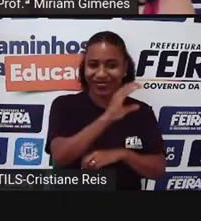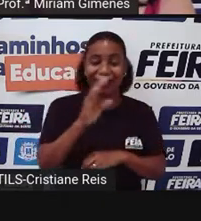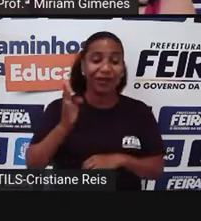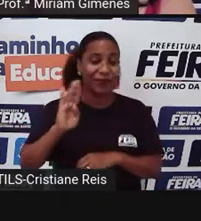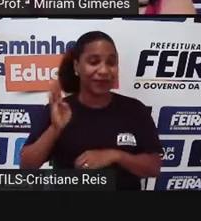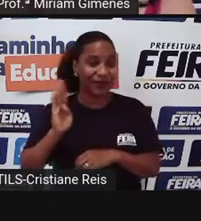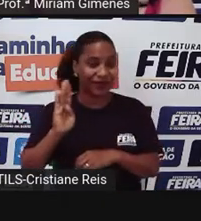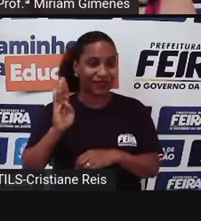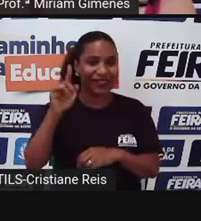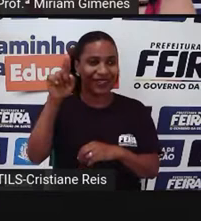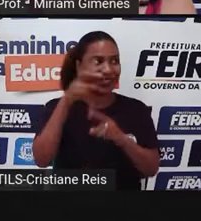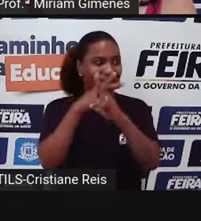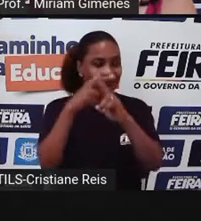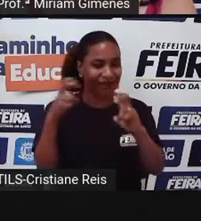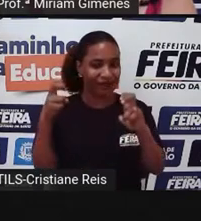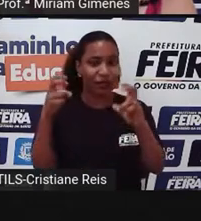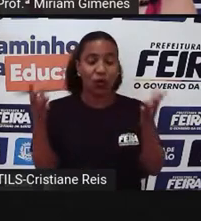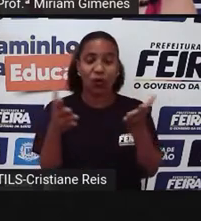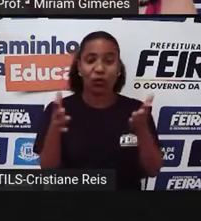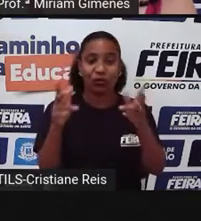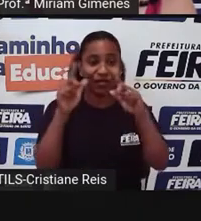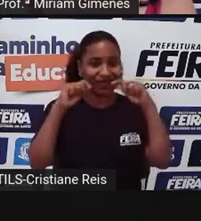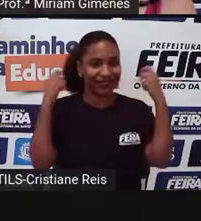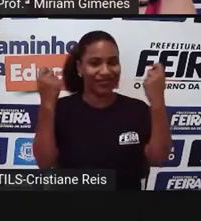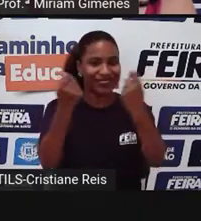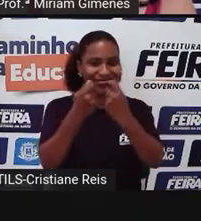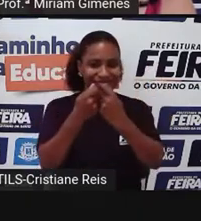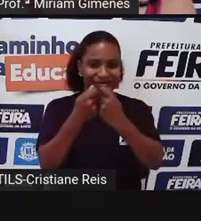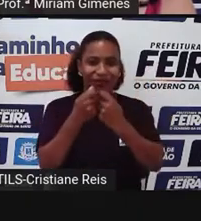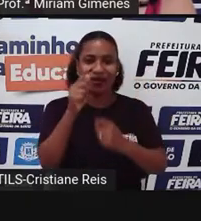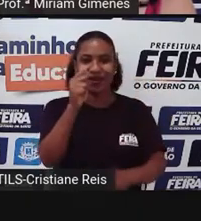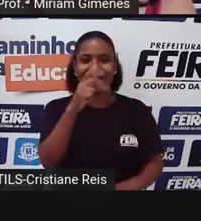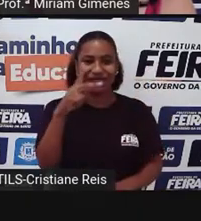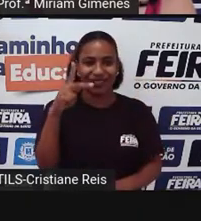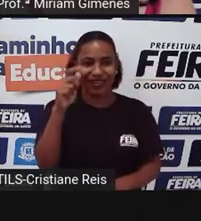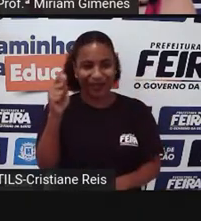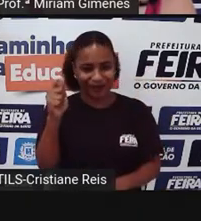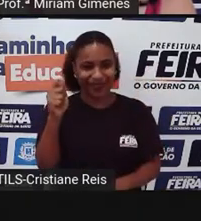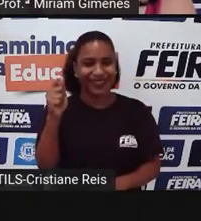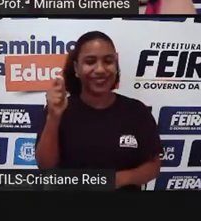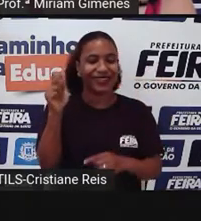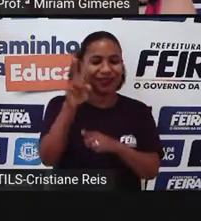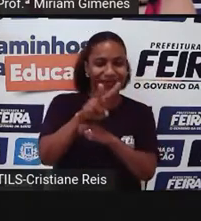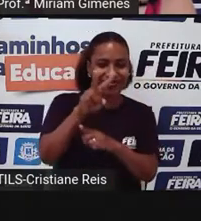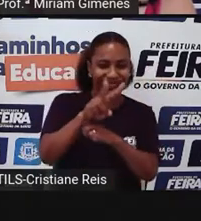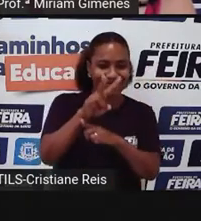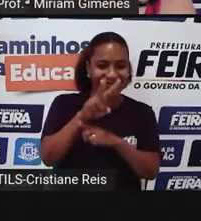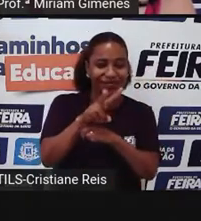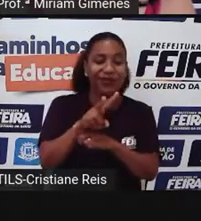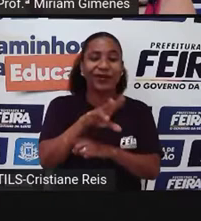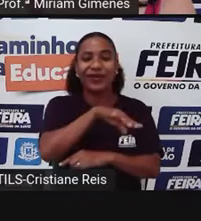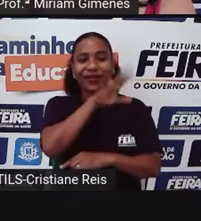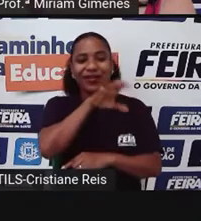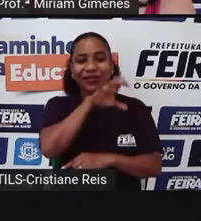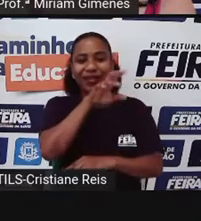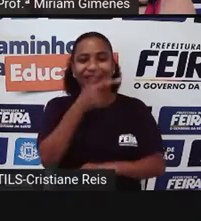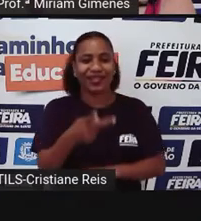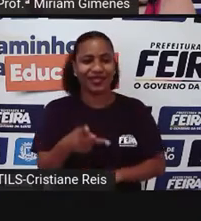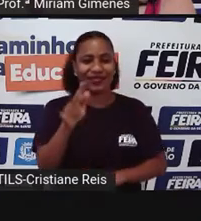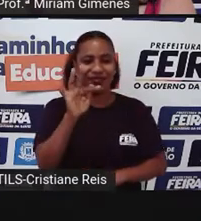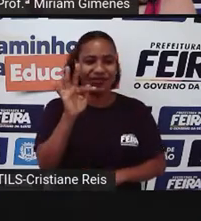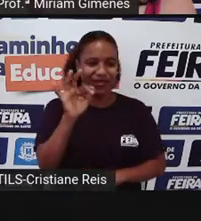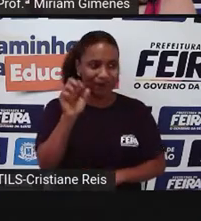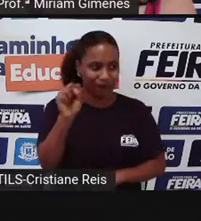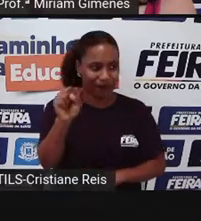representando a APA, a Associação de Proteção aos Animais, né? De Feira de Santana